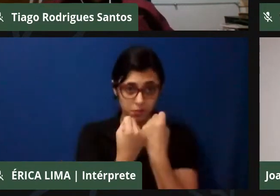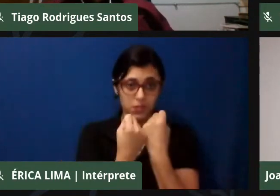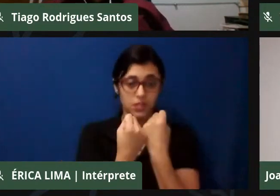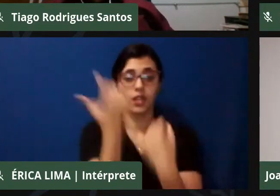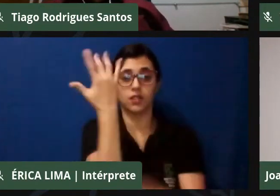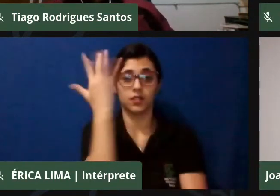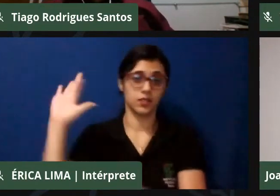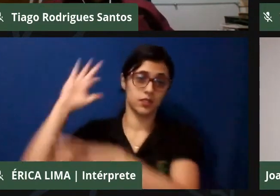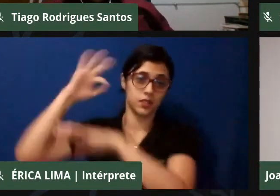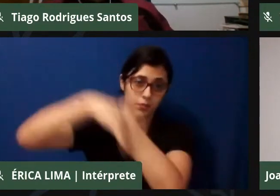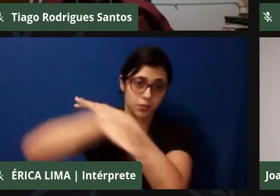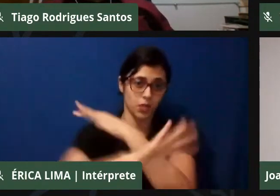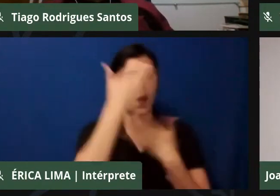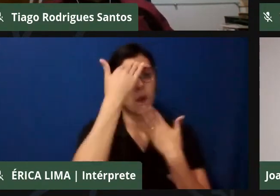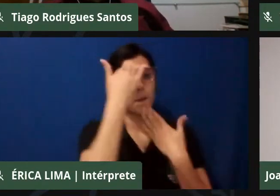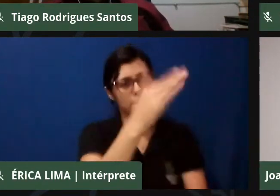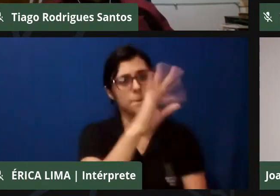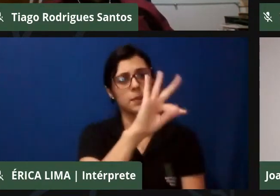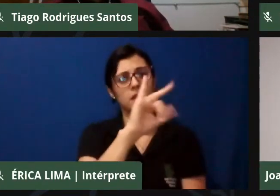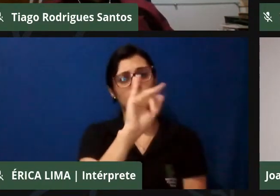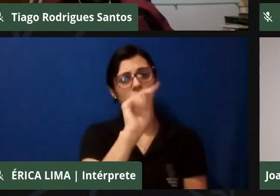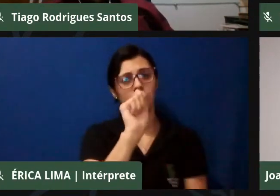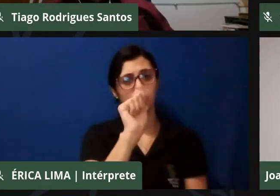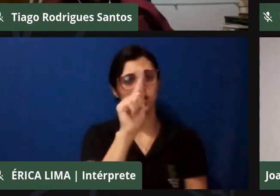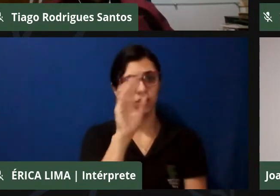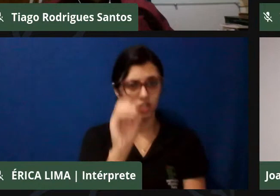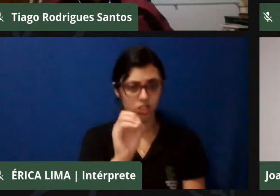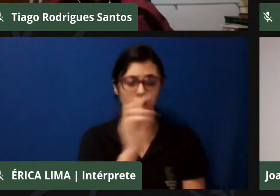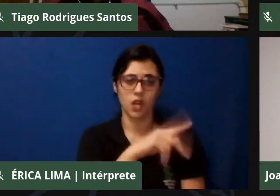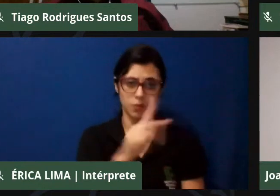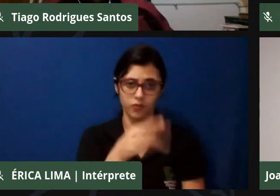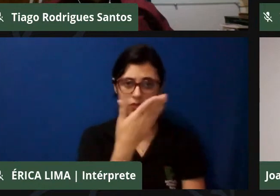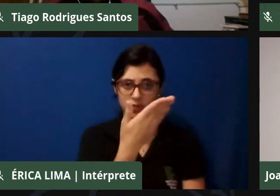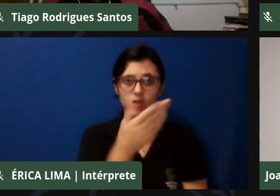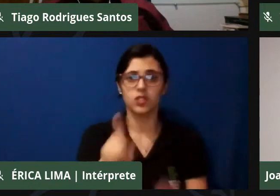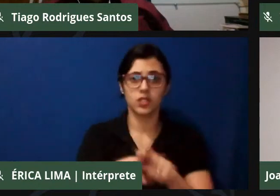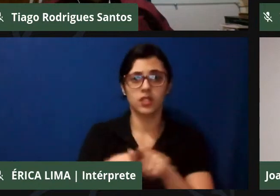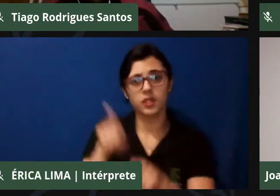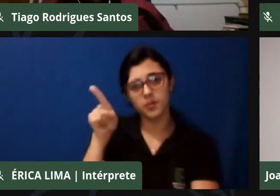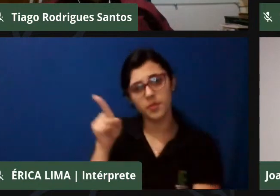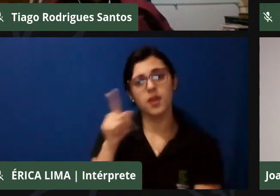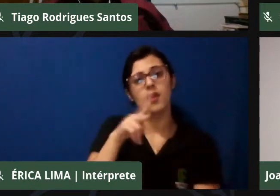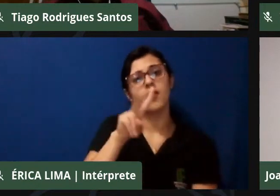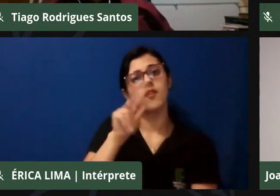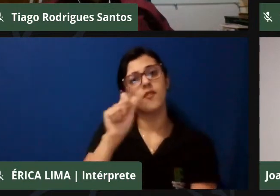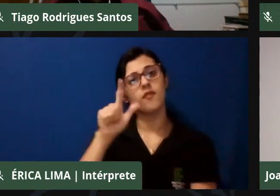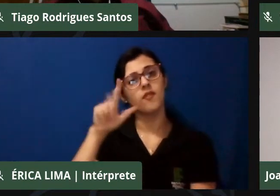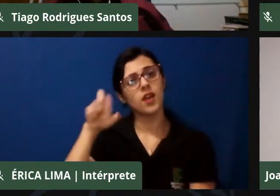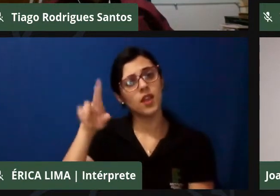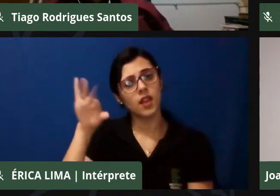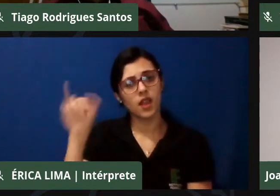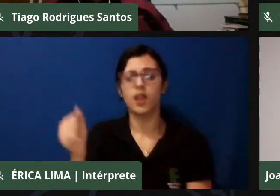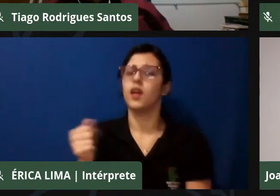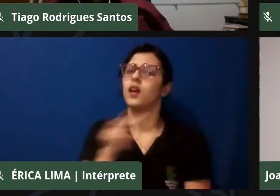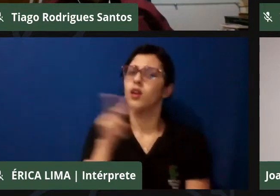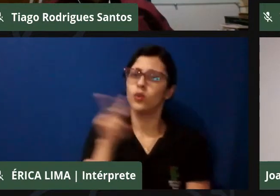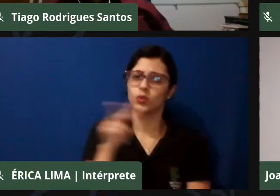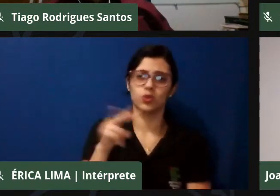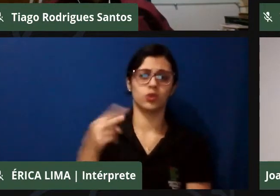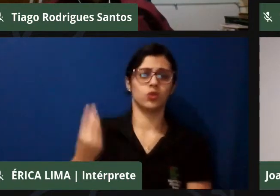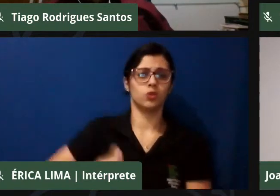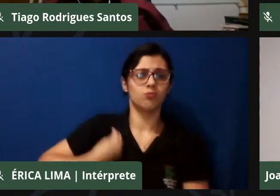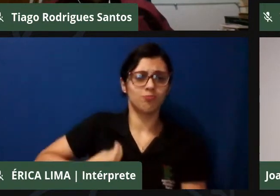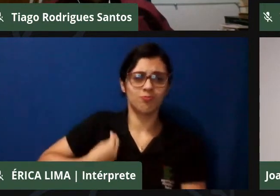professor Tiago, muito obrigado Valéria pela presença de vocês que enriqueceu e muito o nosso